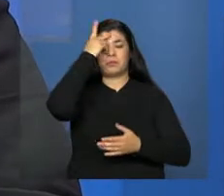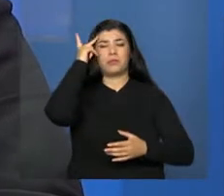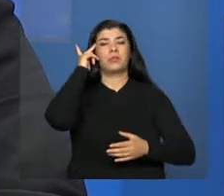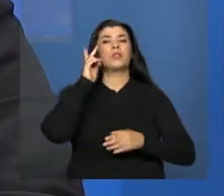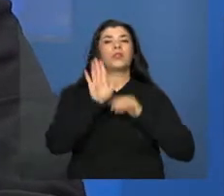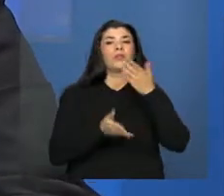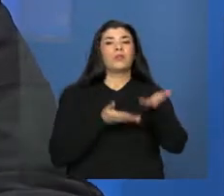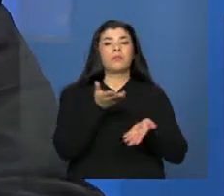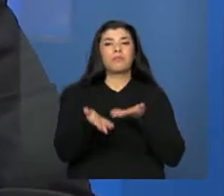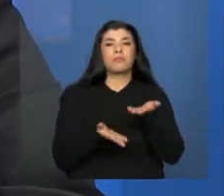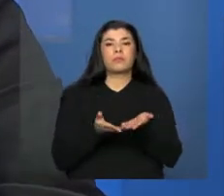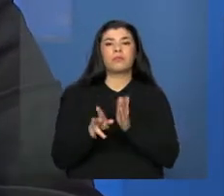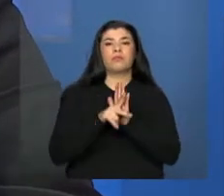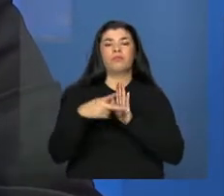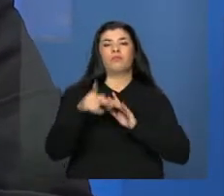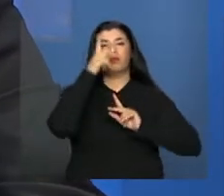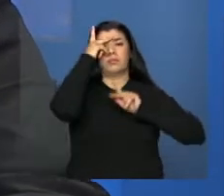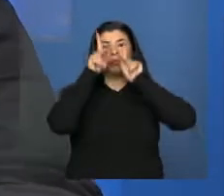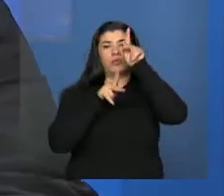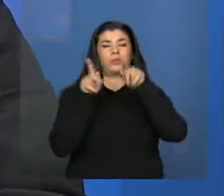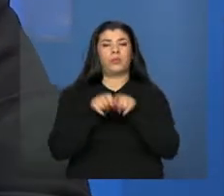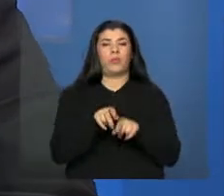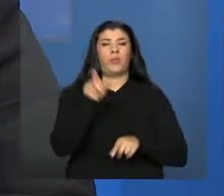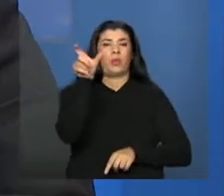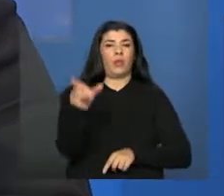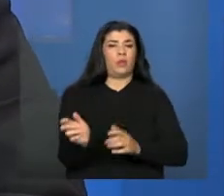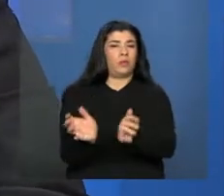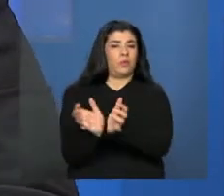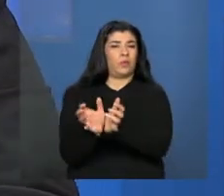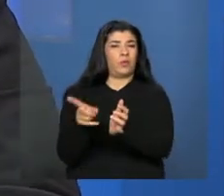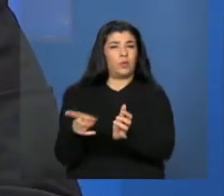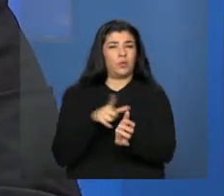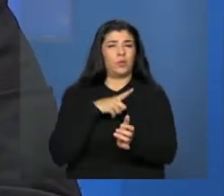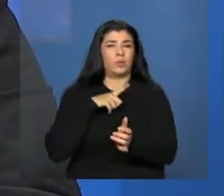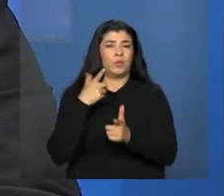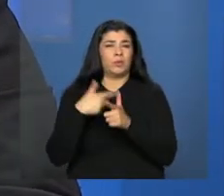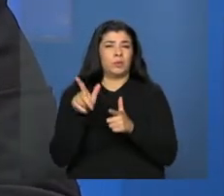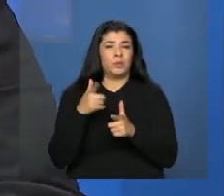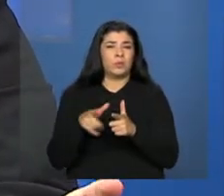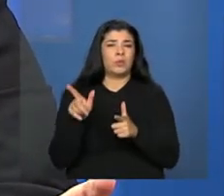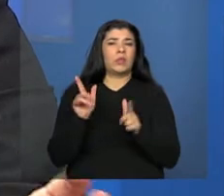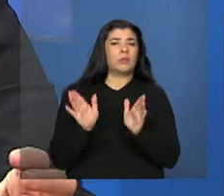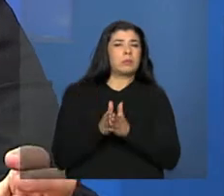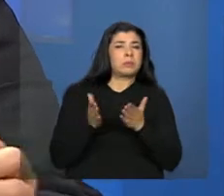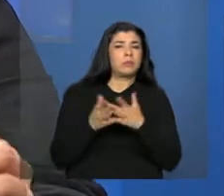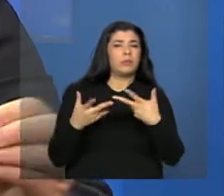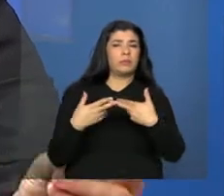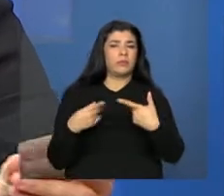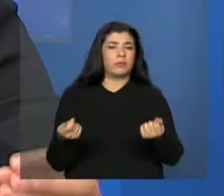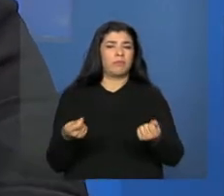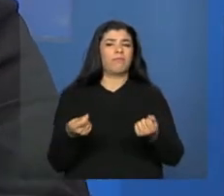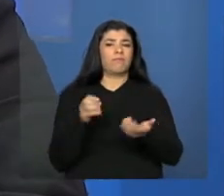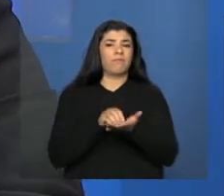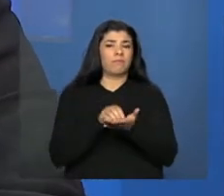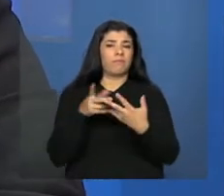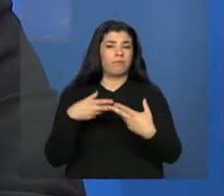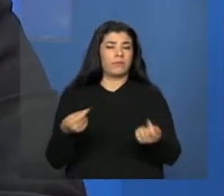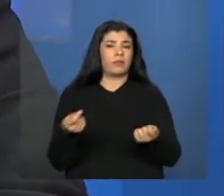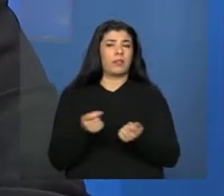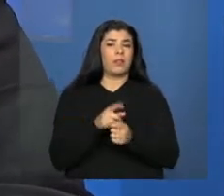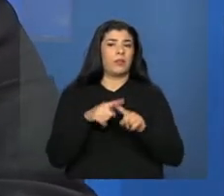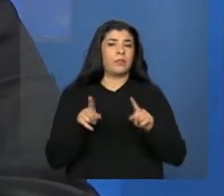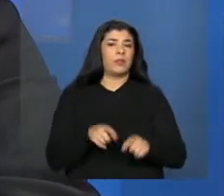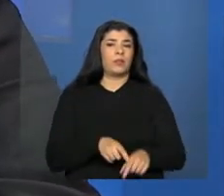importante é que, quando você trata de uma população vulnerável, o importante é justamente o profissional ter um vínculo com aquela